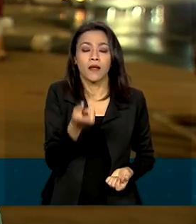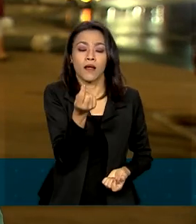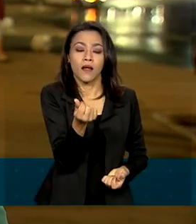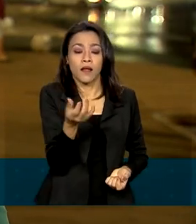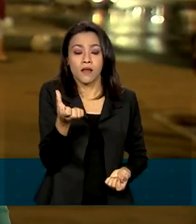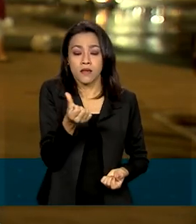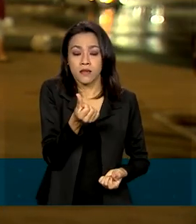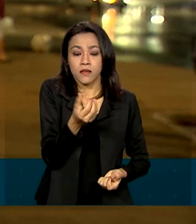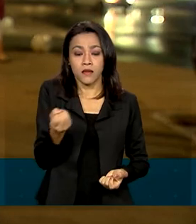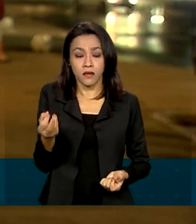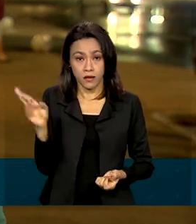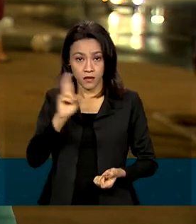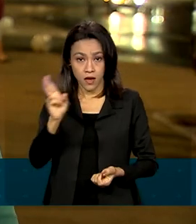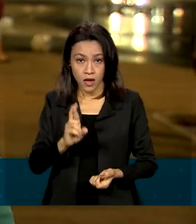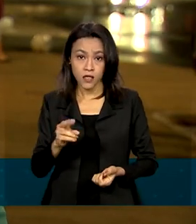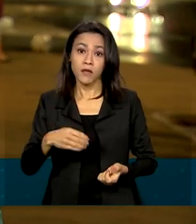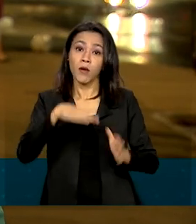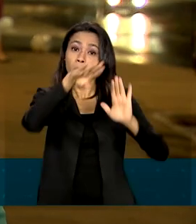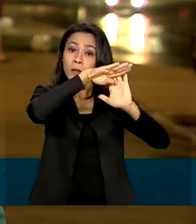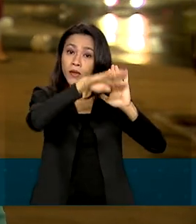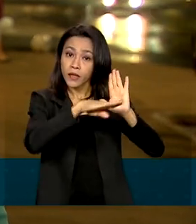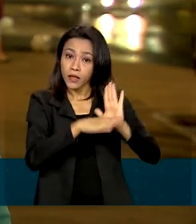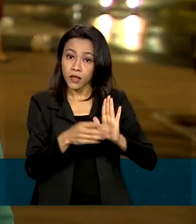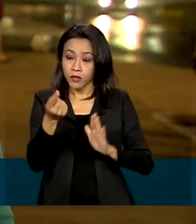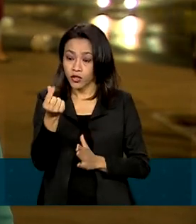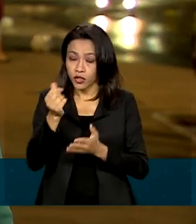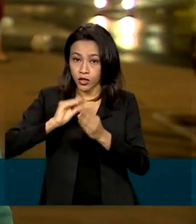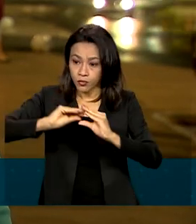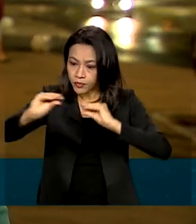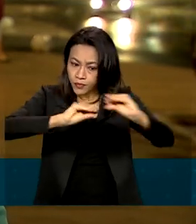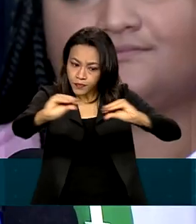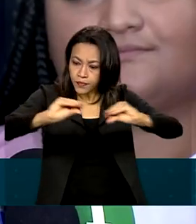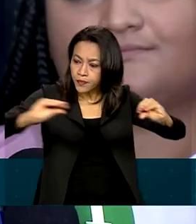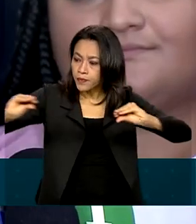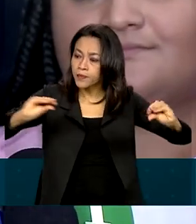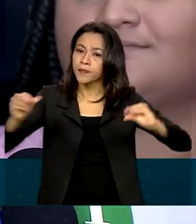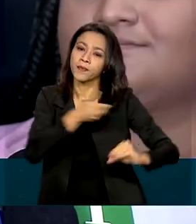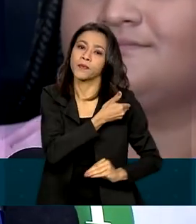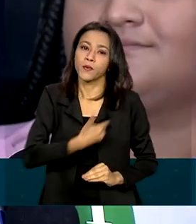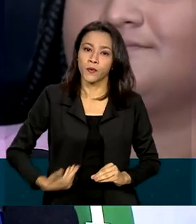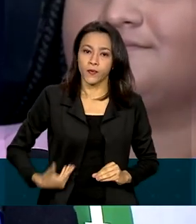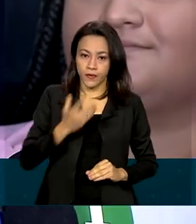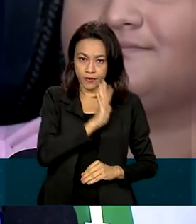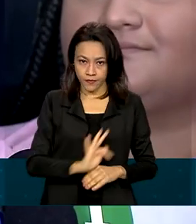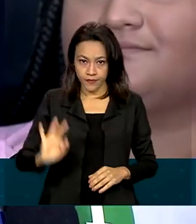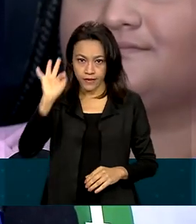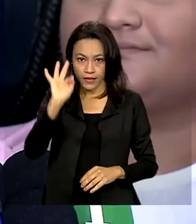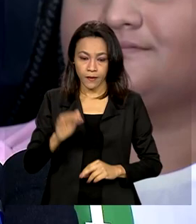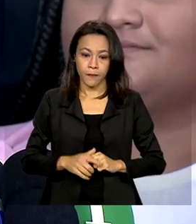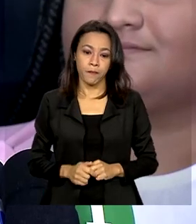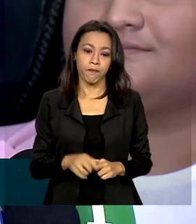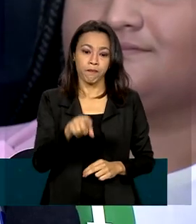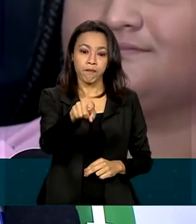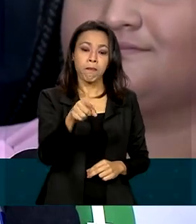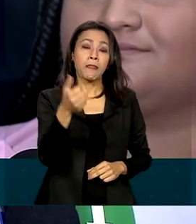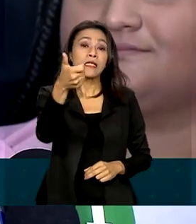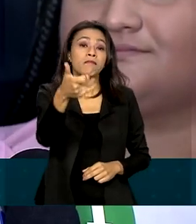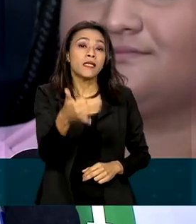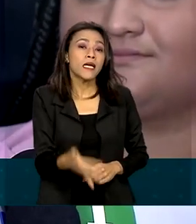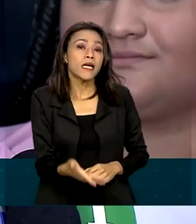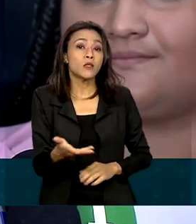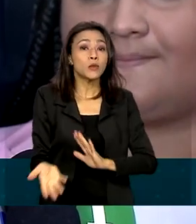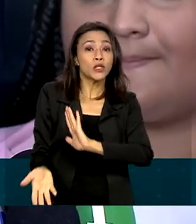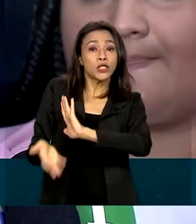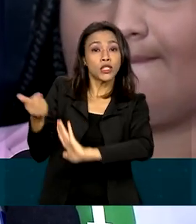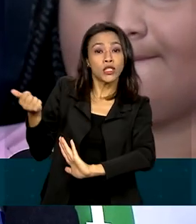reais para o programa de transferência de renda do governo federal. Ela retira do teto o Bolsa